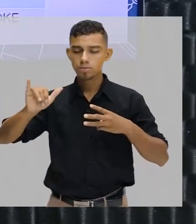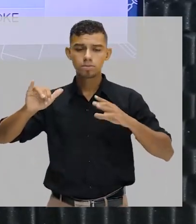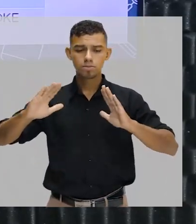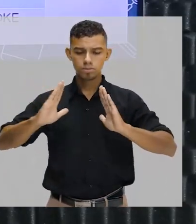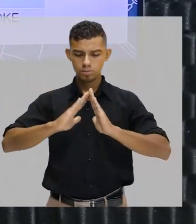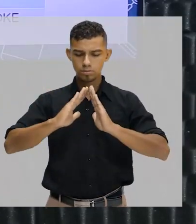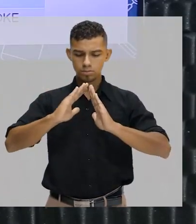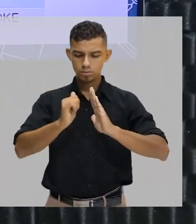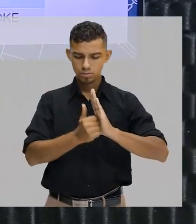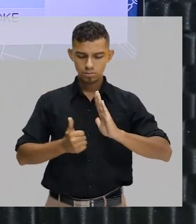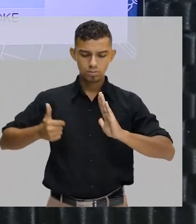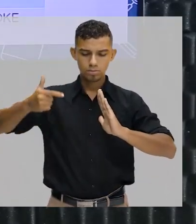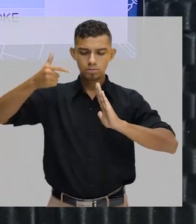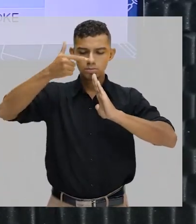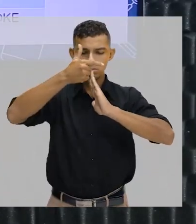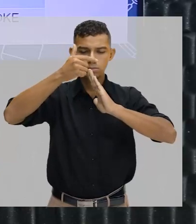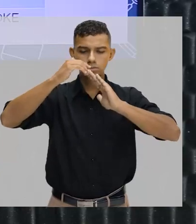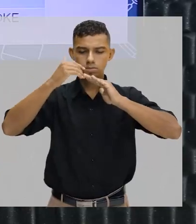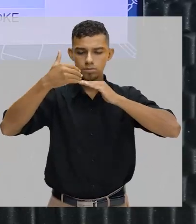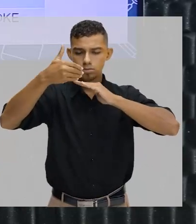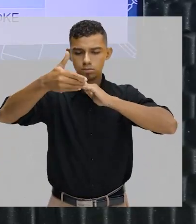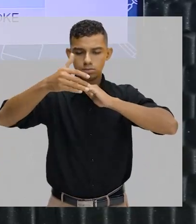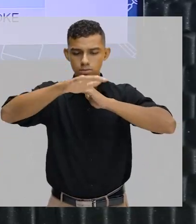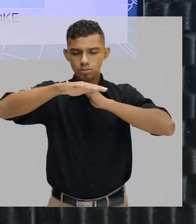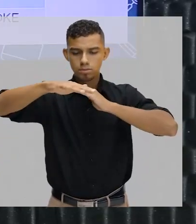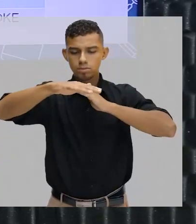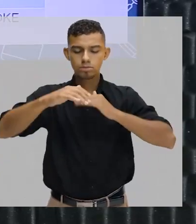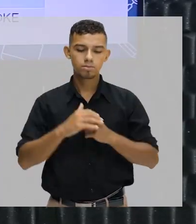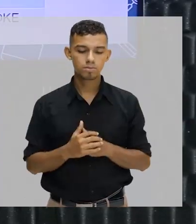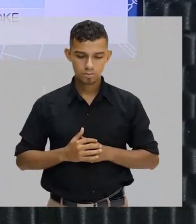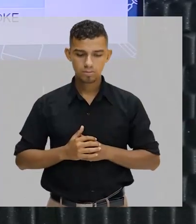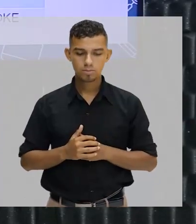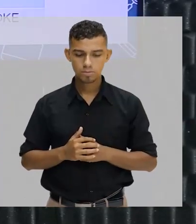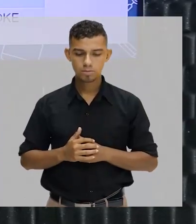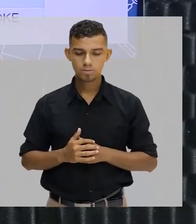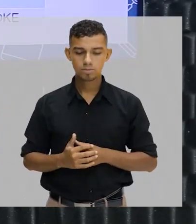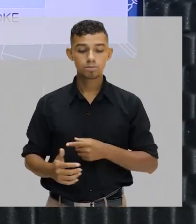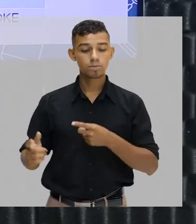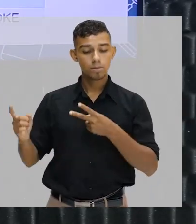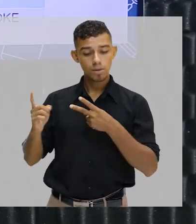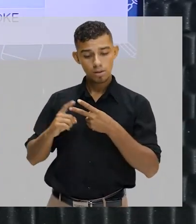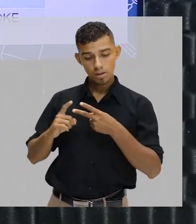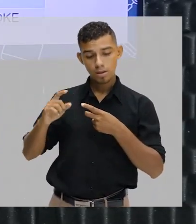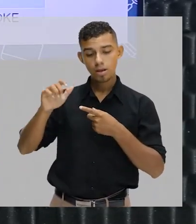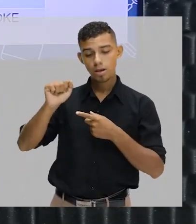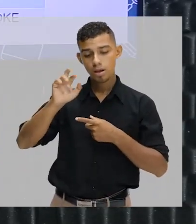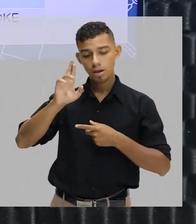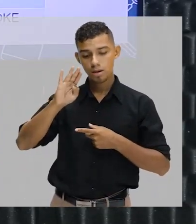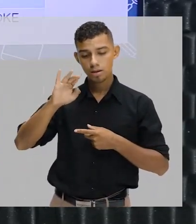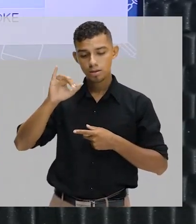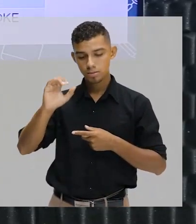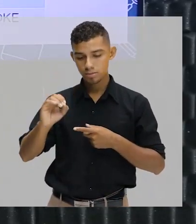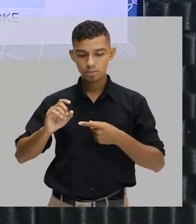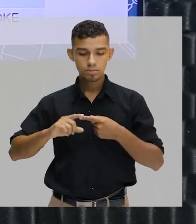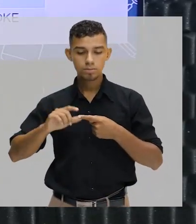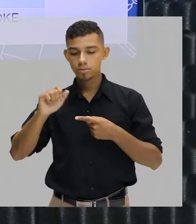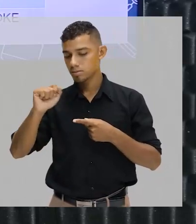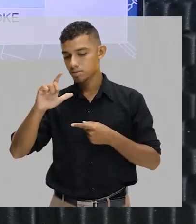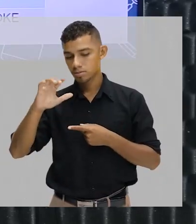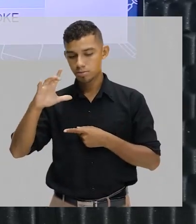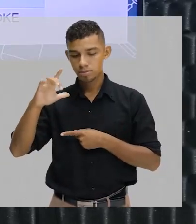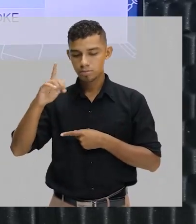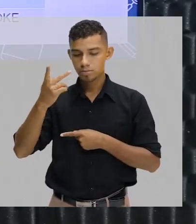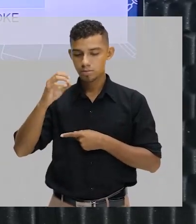da casa de uma pessoa. Do árabe, pega-se alcohol, que é o álcool, sugar,